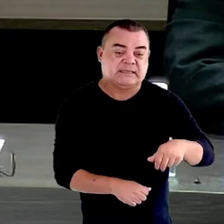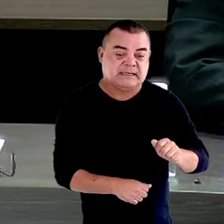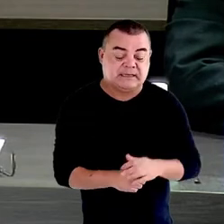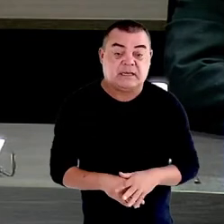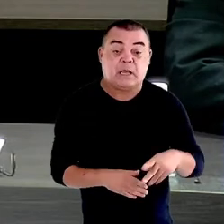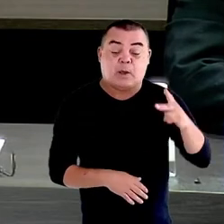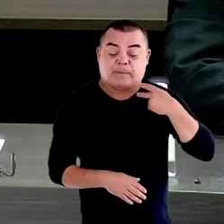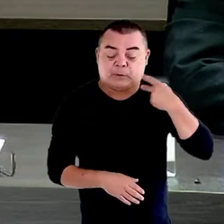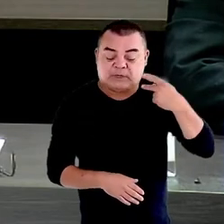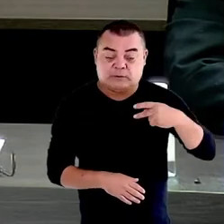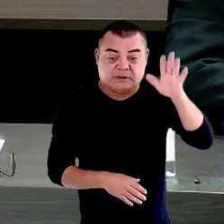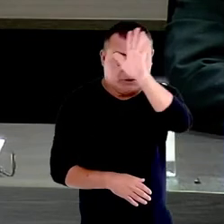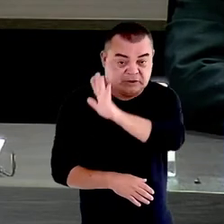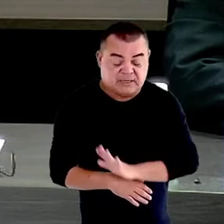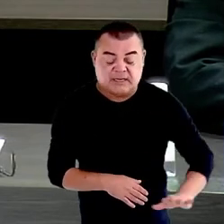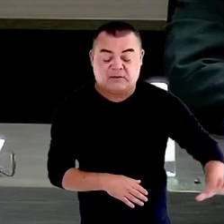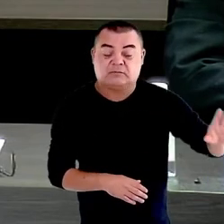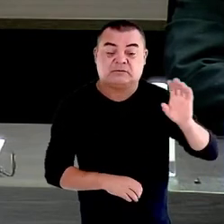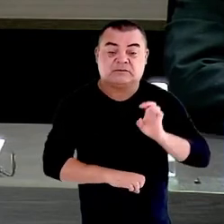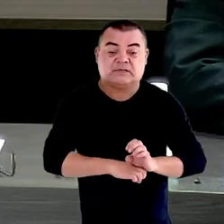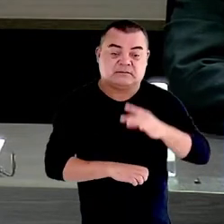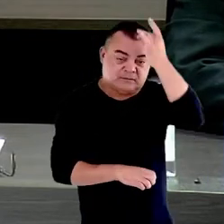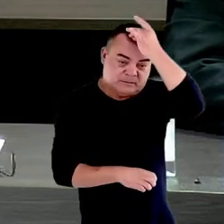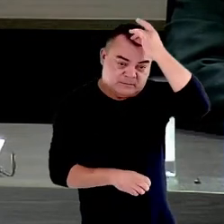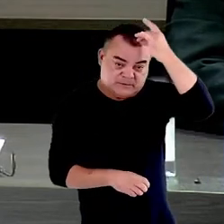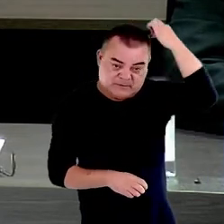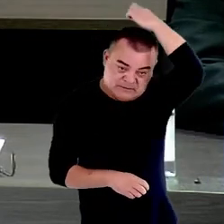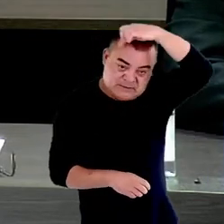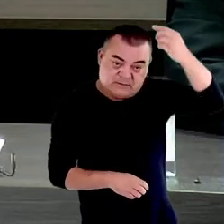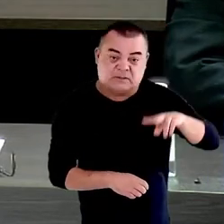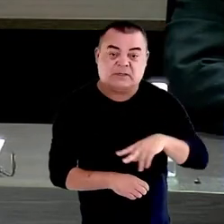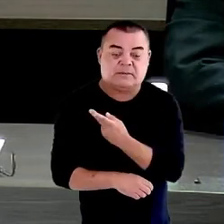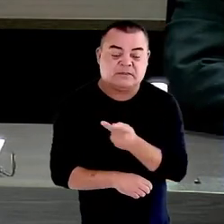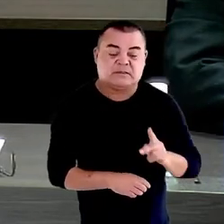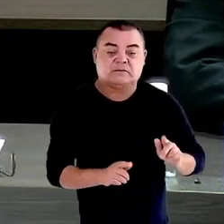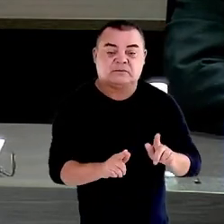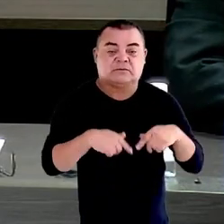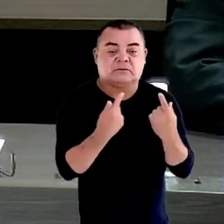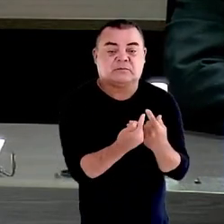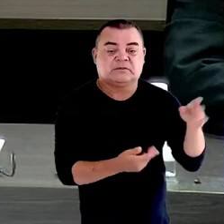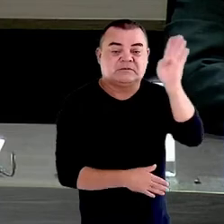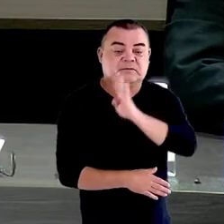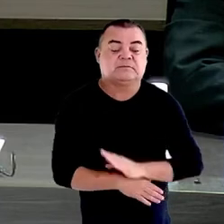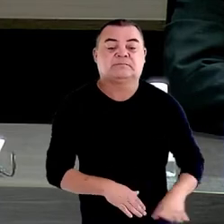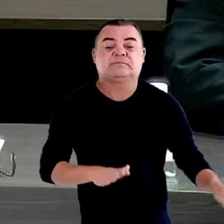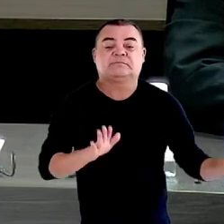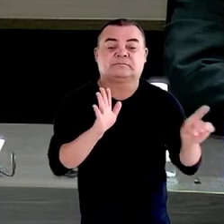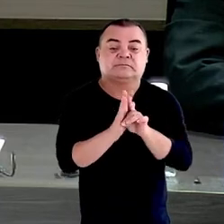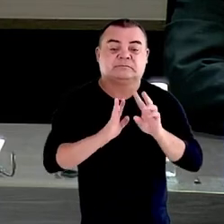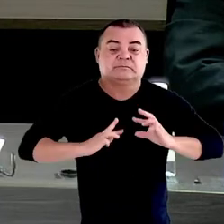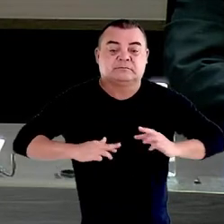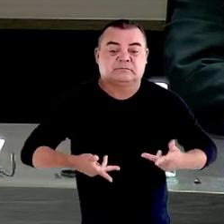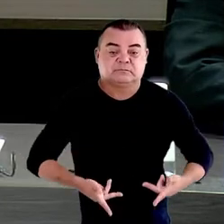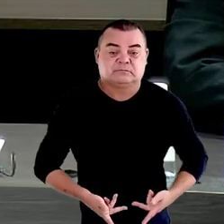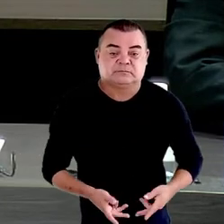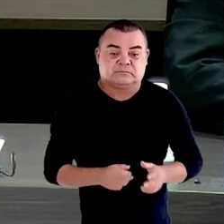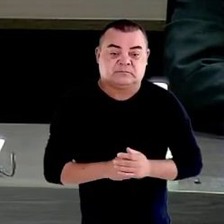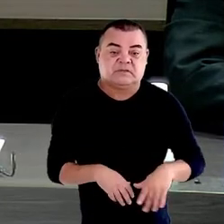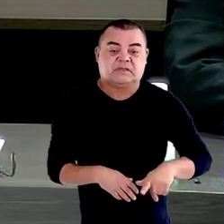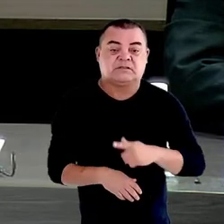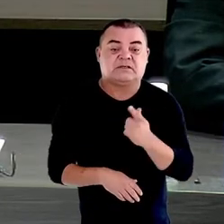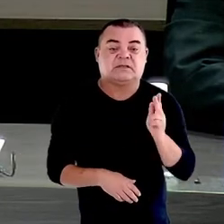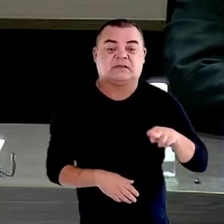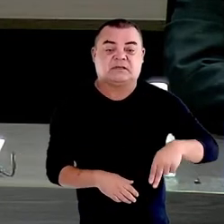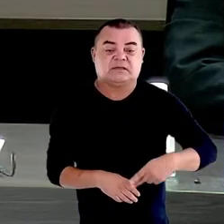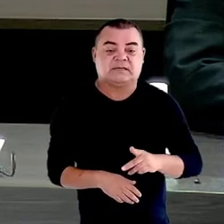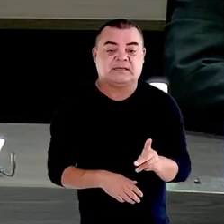-geral do Estado do Espírito Santo e presidente do Grupo Nacional de Direitos Humanos, o GNDH,